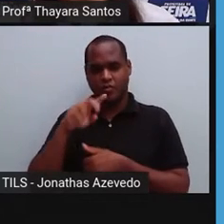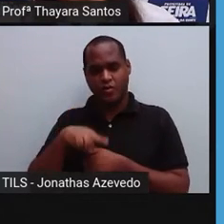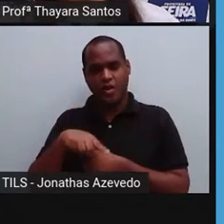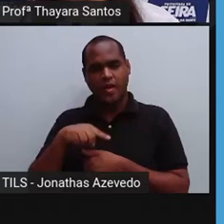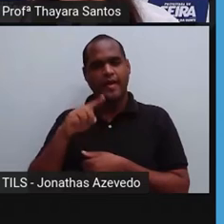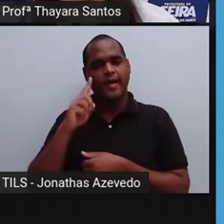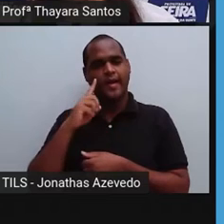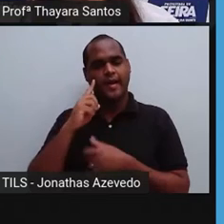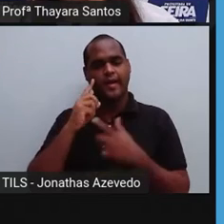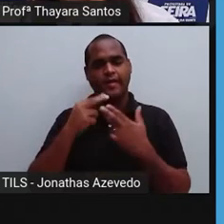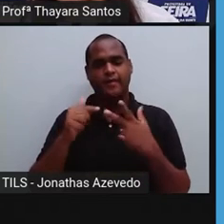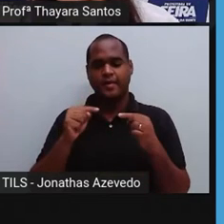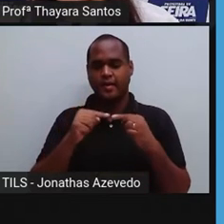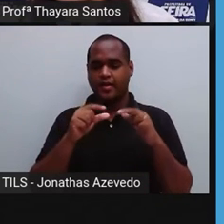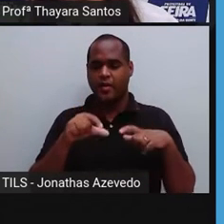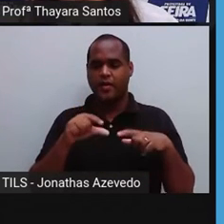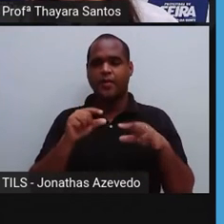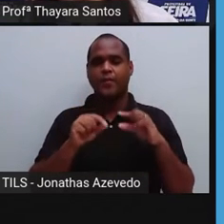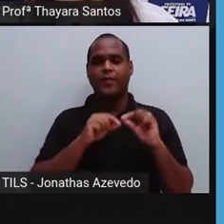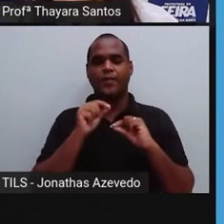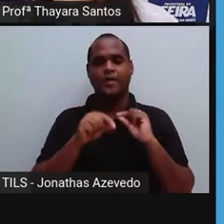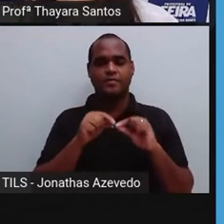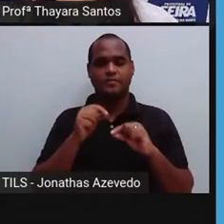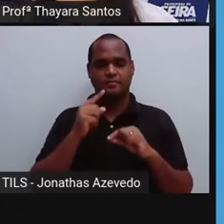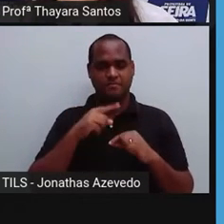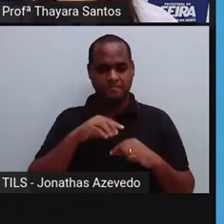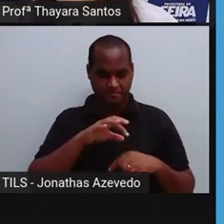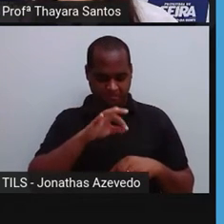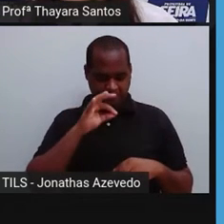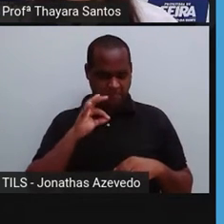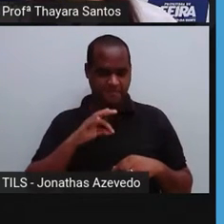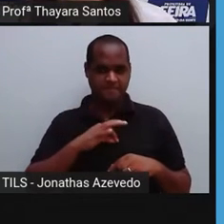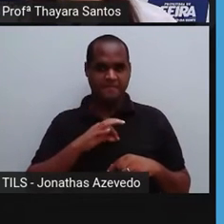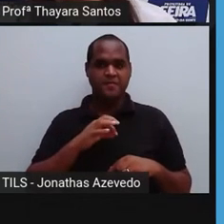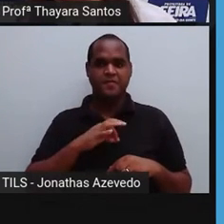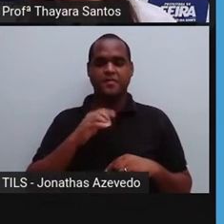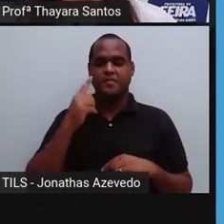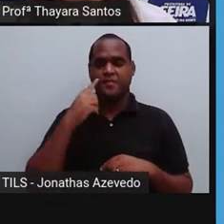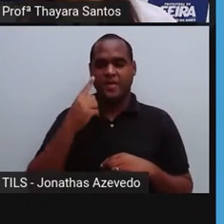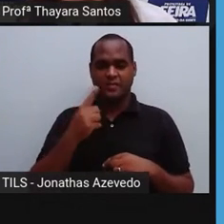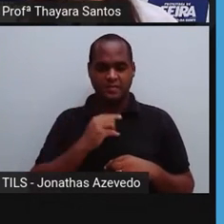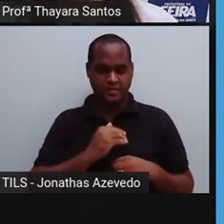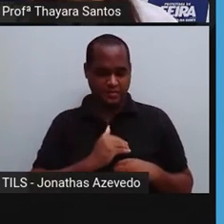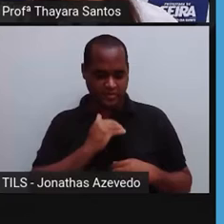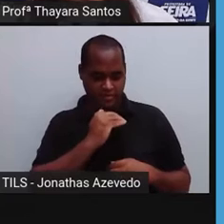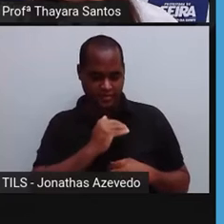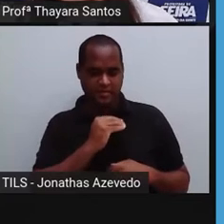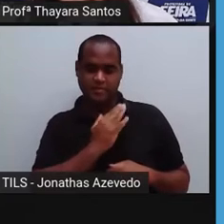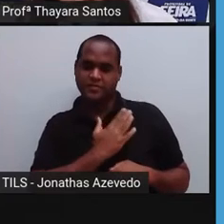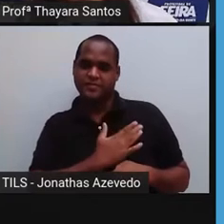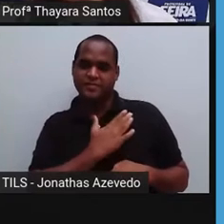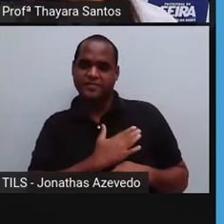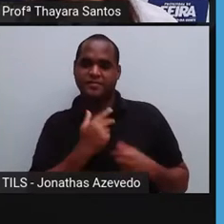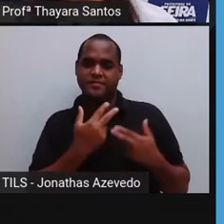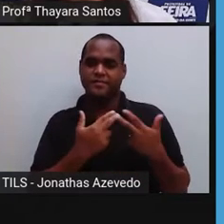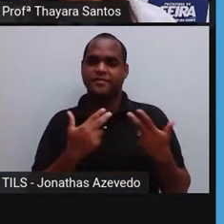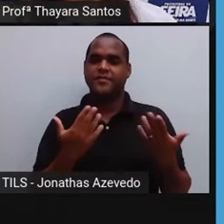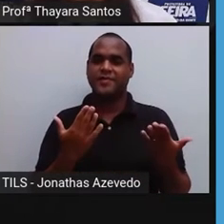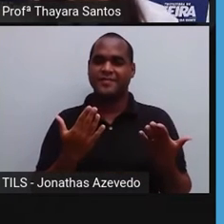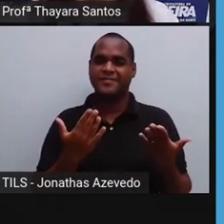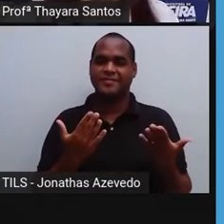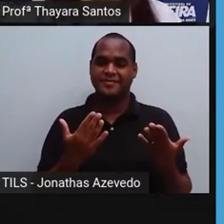fica localizado aqui, ó, nessa porção aqui superior do coração, nesse átrio